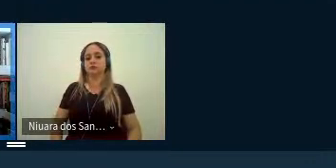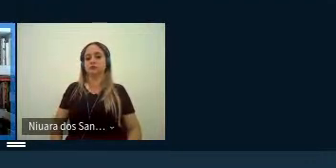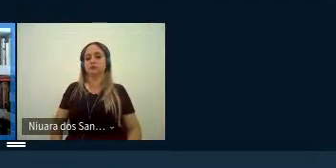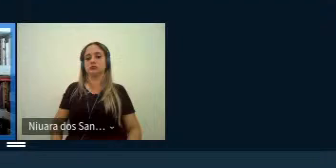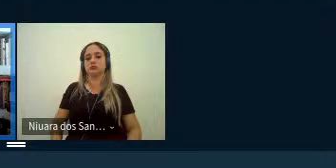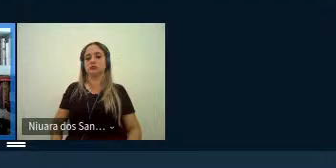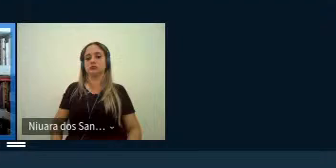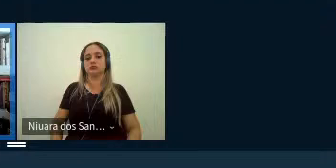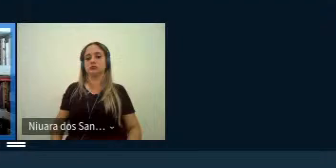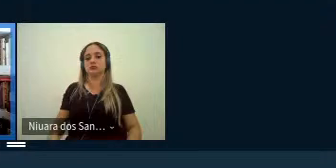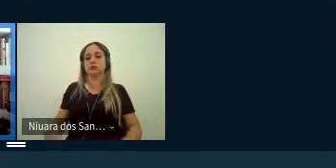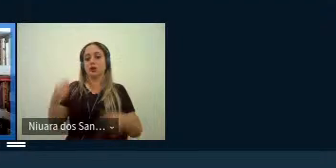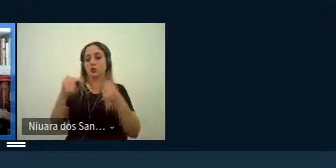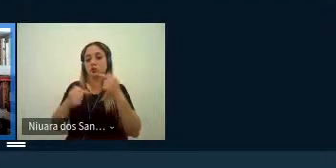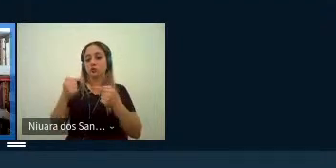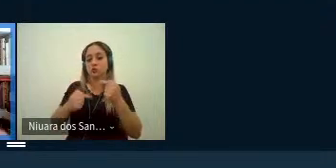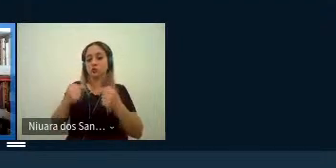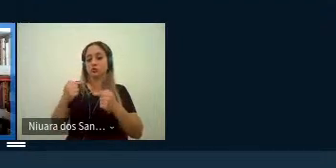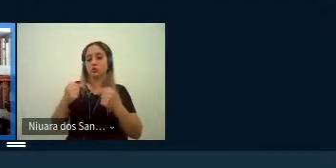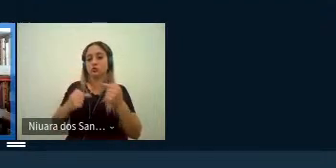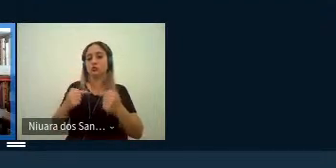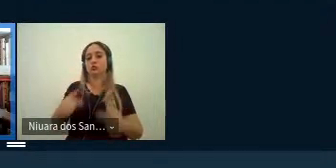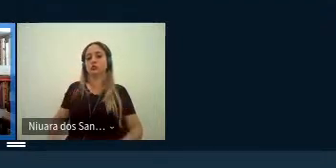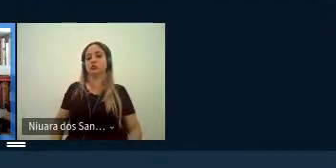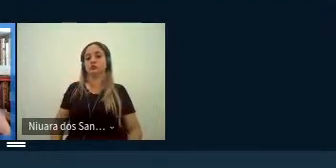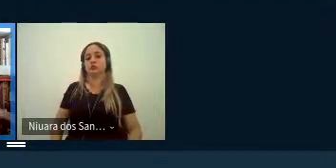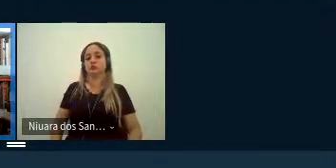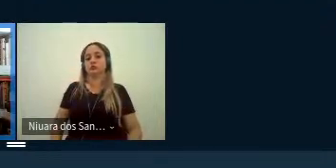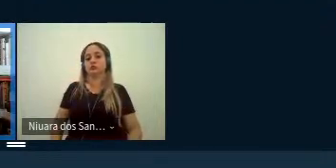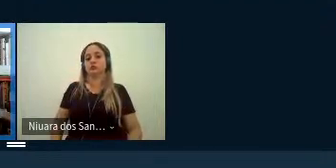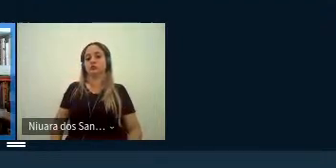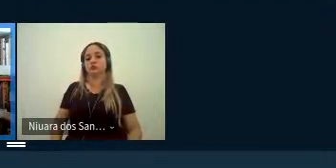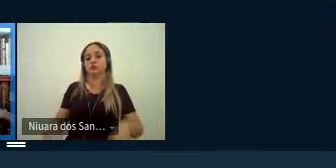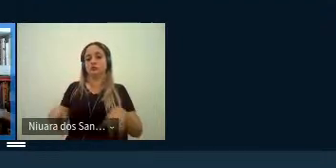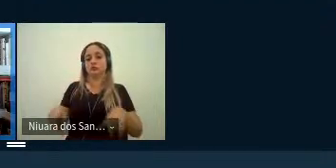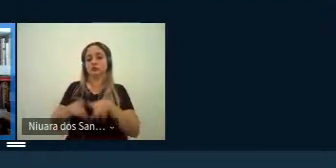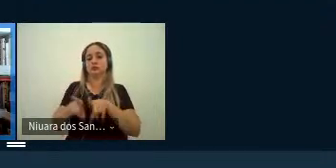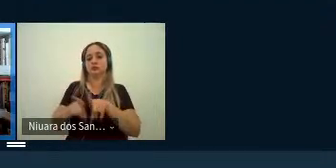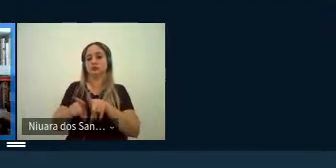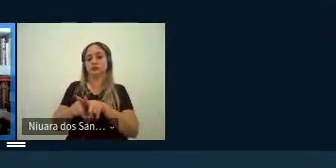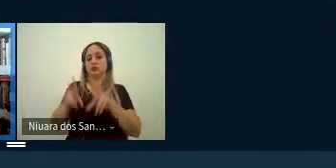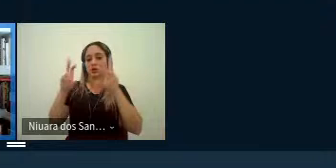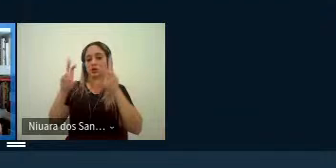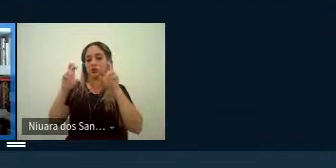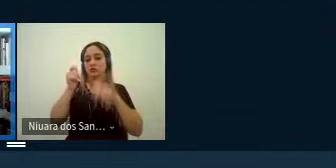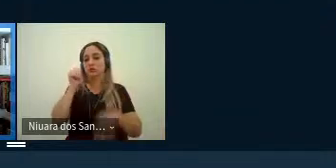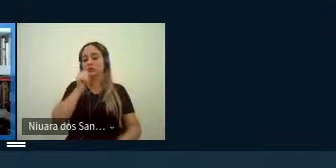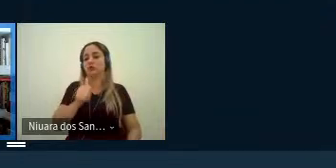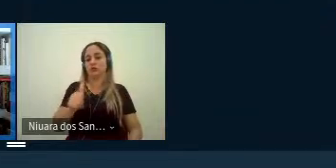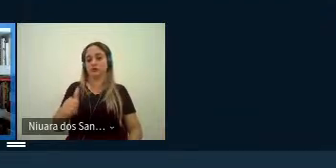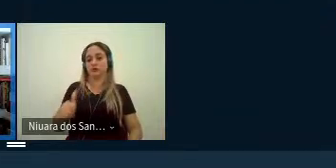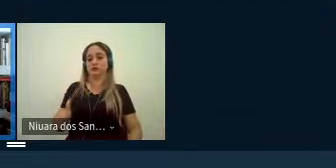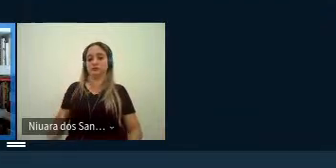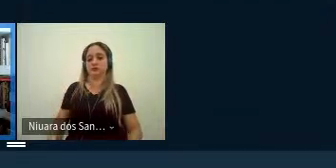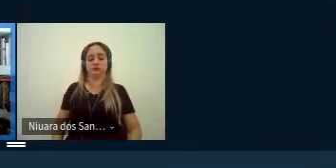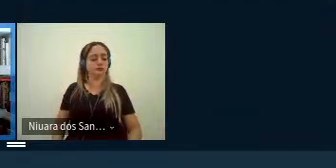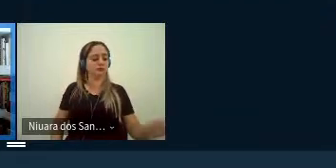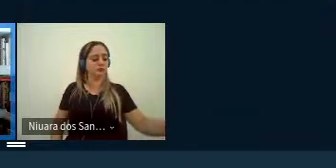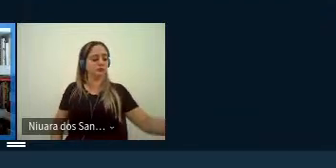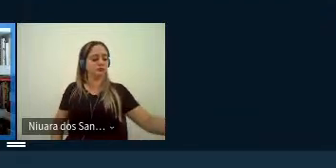discutindo sobre sobre inclusive sobre a questão da mulher né desse